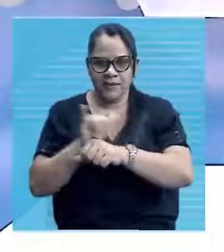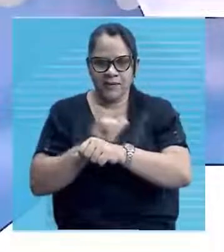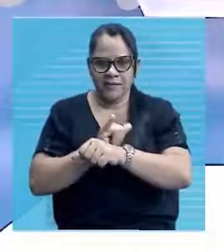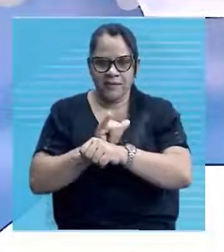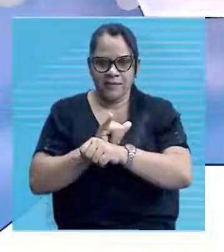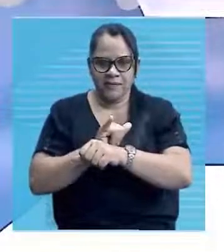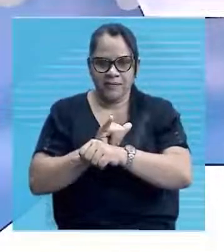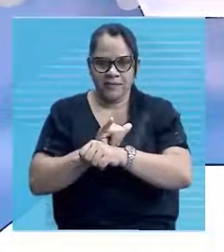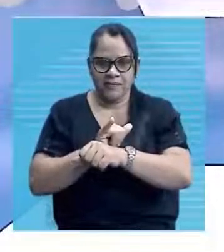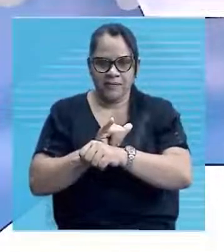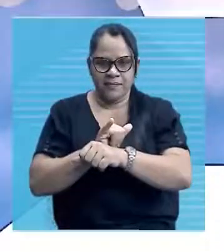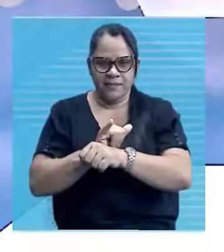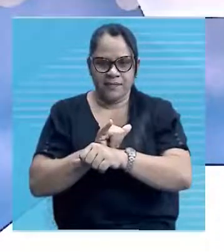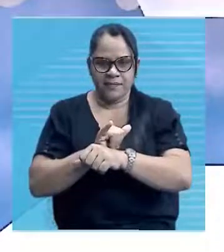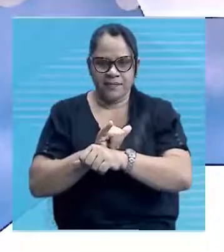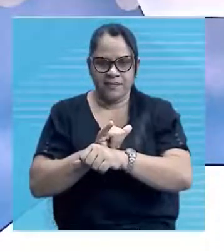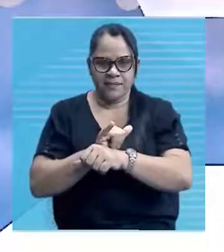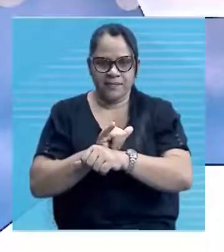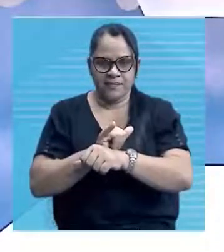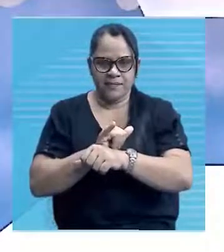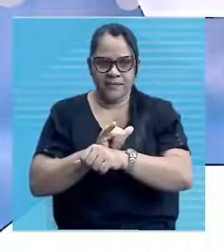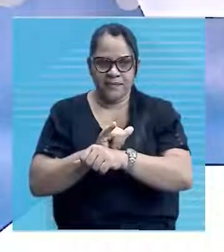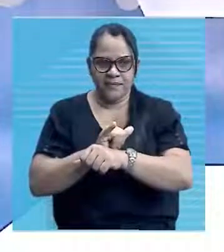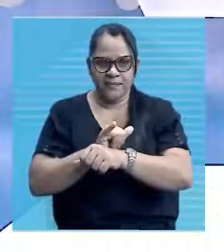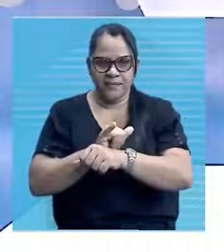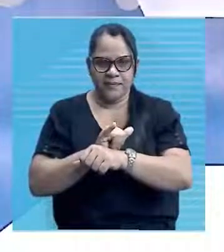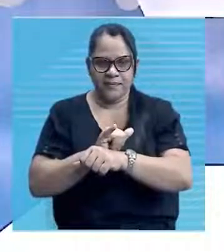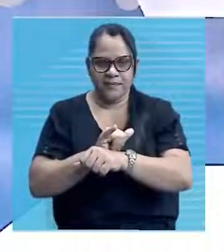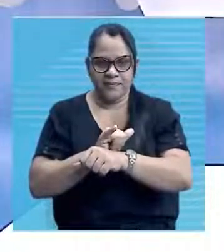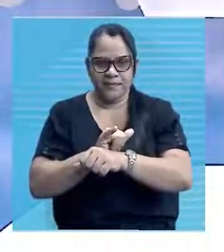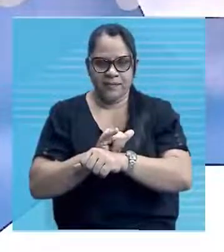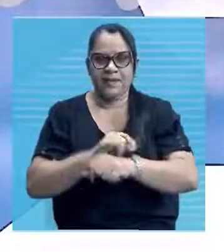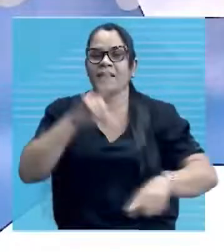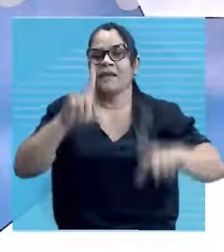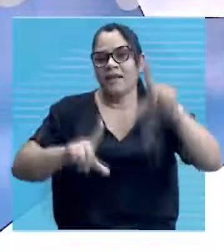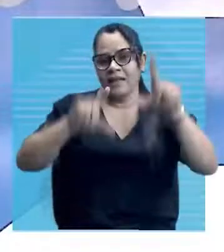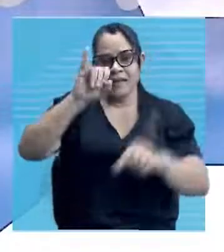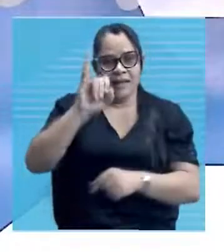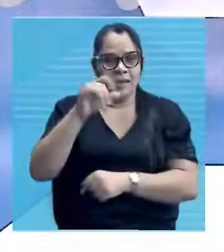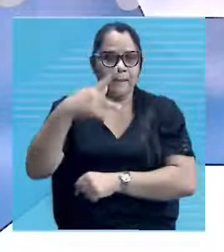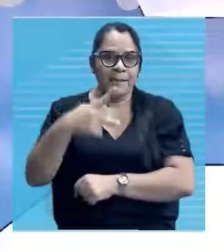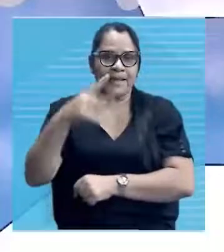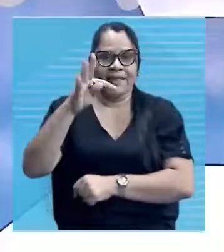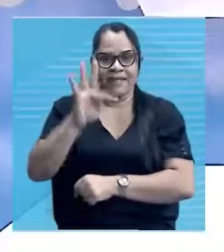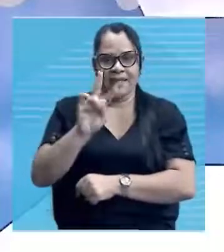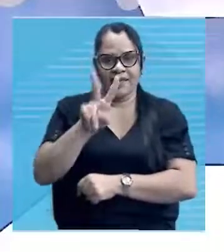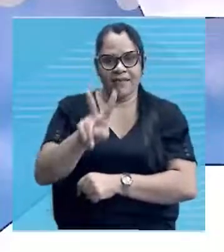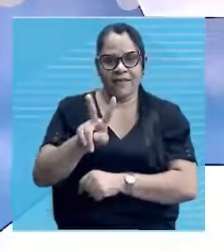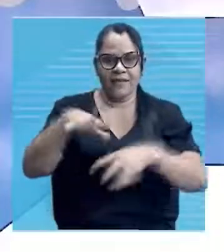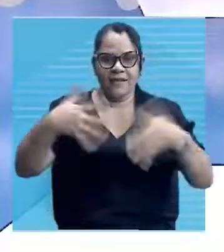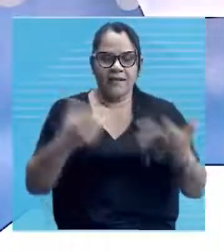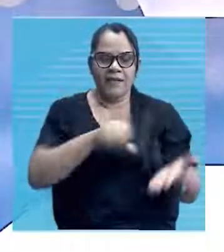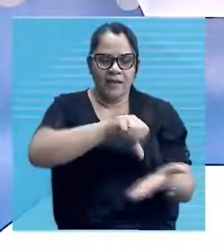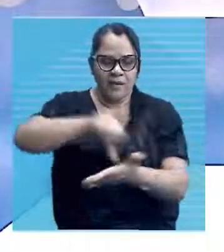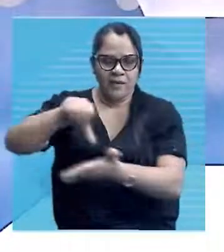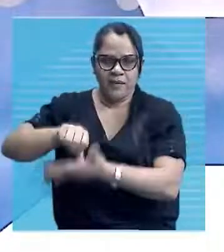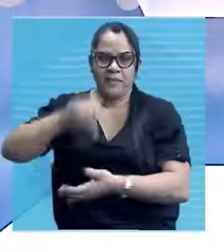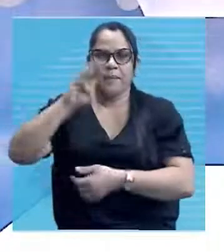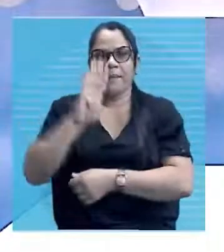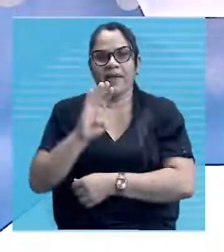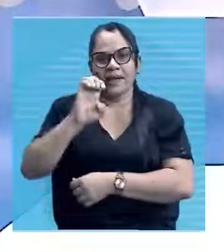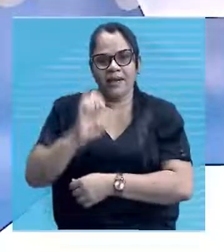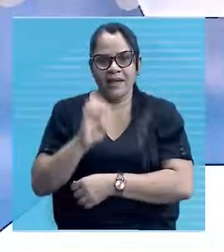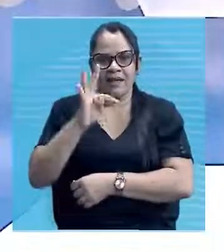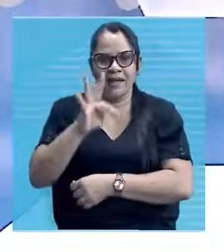via IPTV, Janaína. Olha aí, no momento nós temos Betânia 3, Baixa